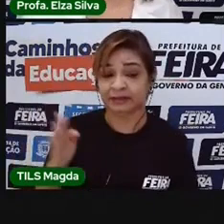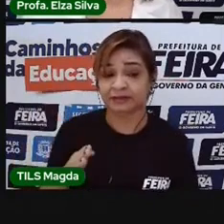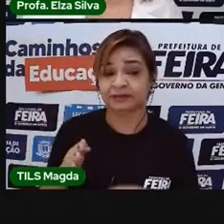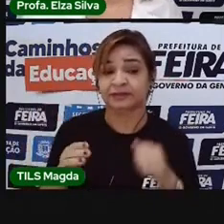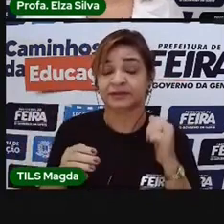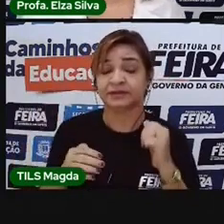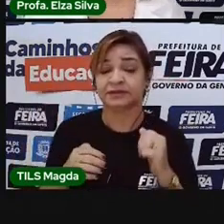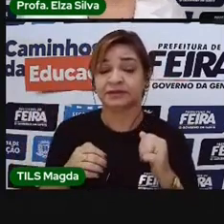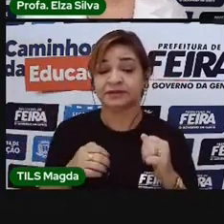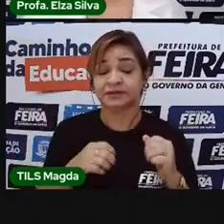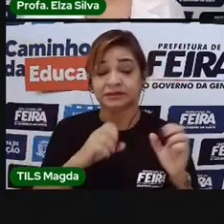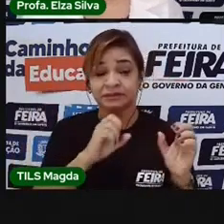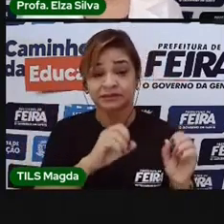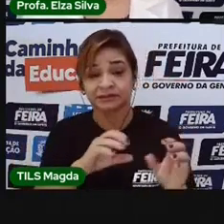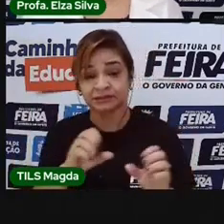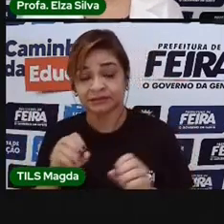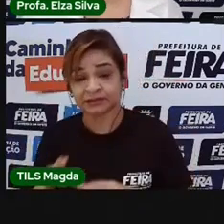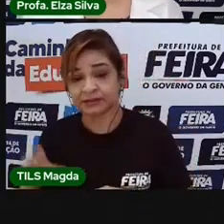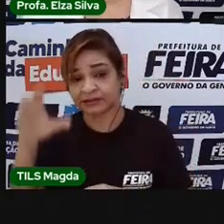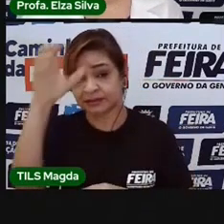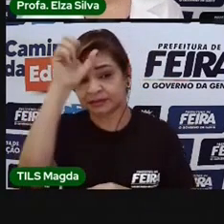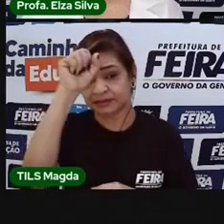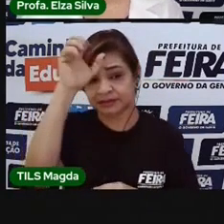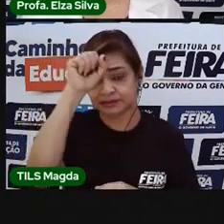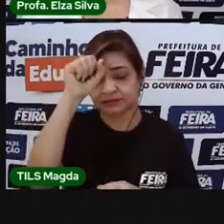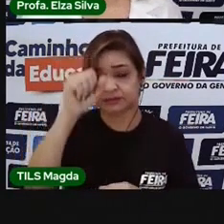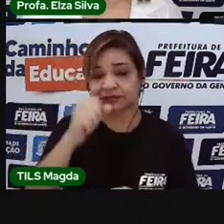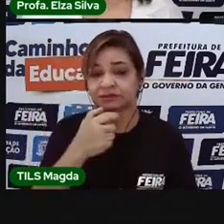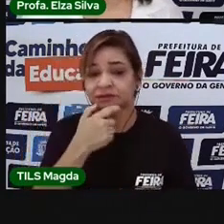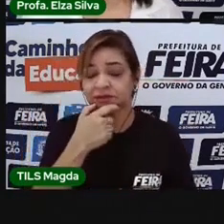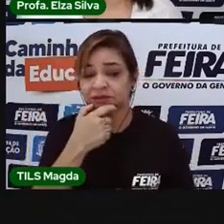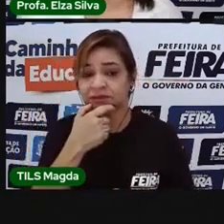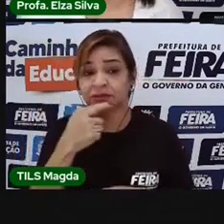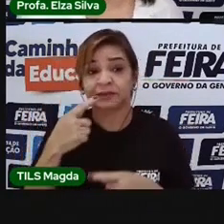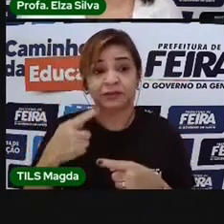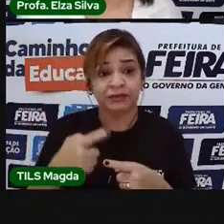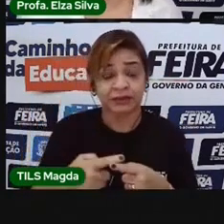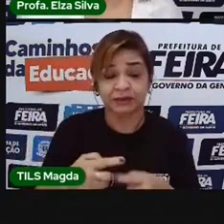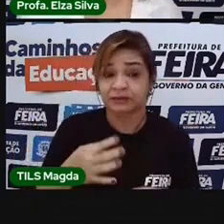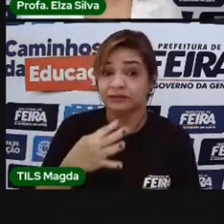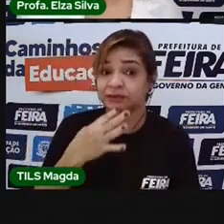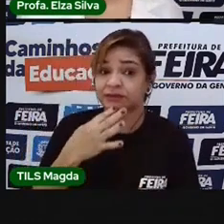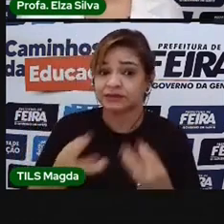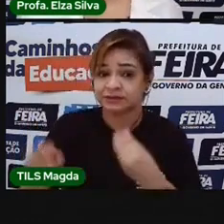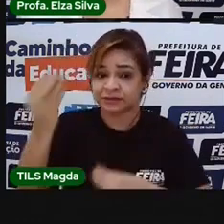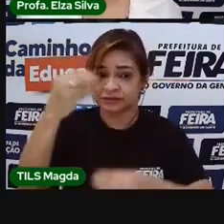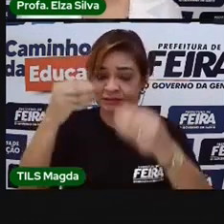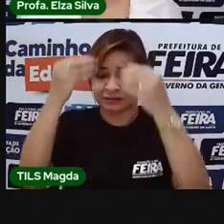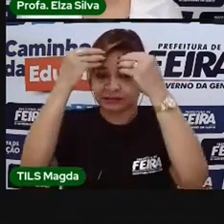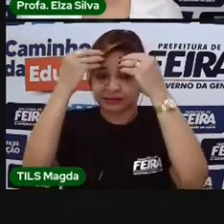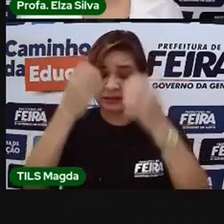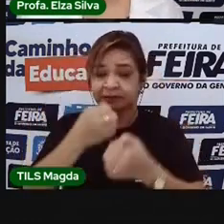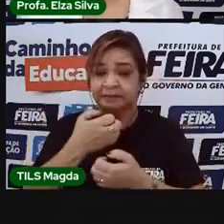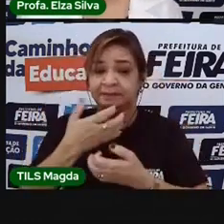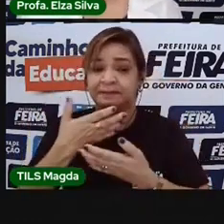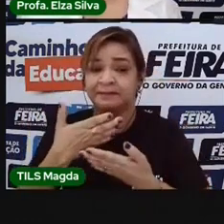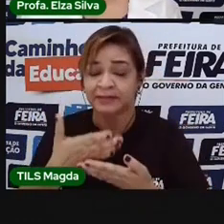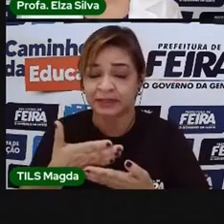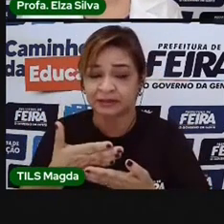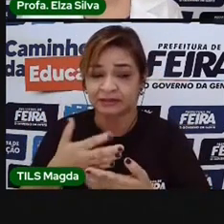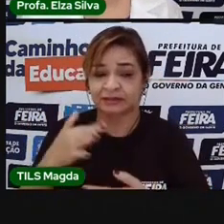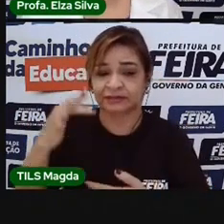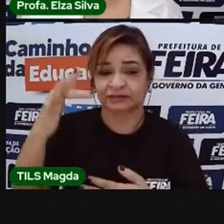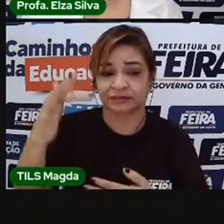na escola a aprendizagem desse idioma, porque amplia os nossos conhecimentos e abre as portas das